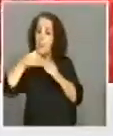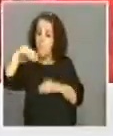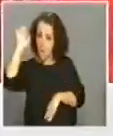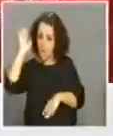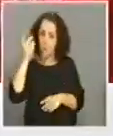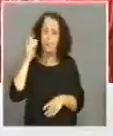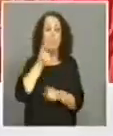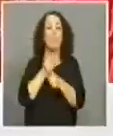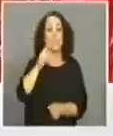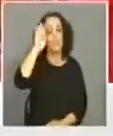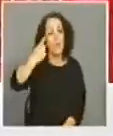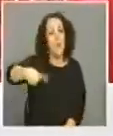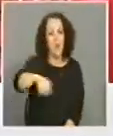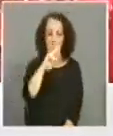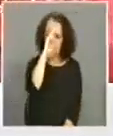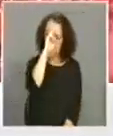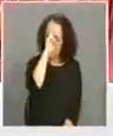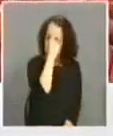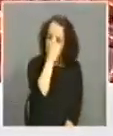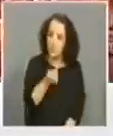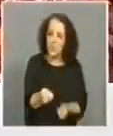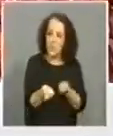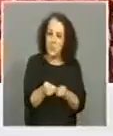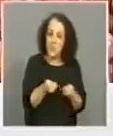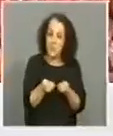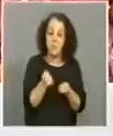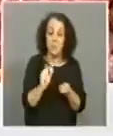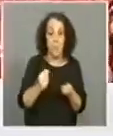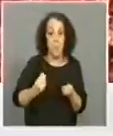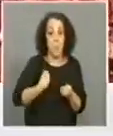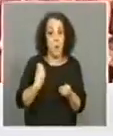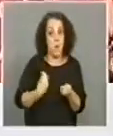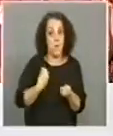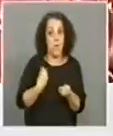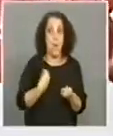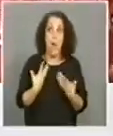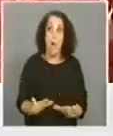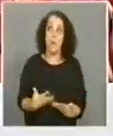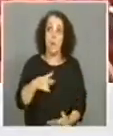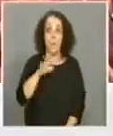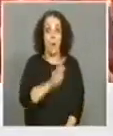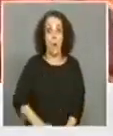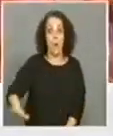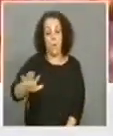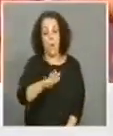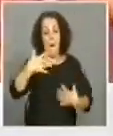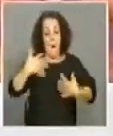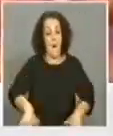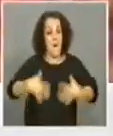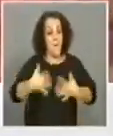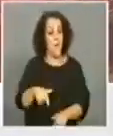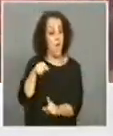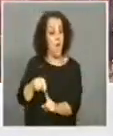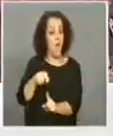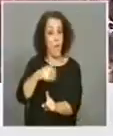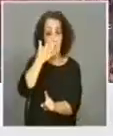e sabemos também que essa é uma das questões mais preocupantes que hoje vive o nosso país. O pior ou mais difícil